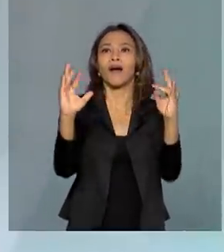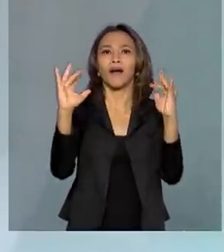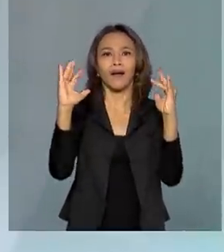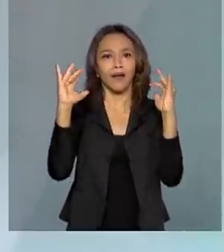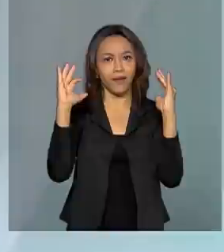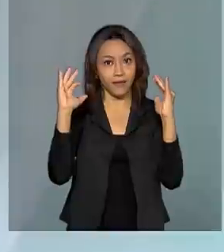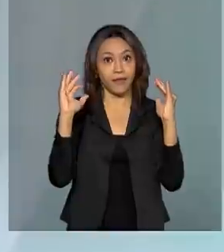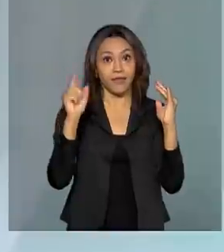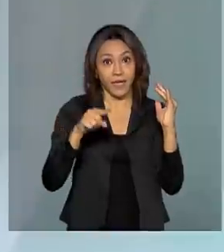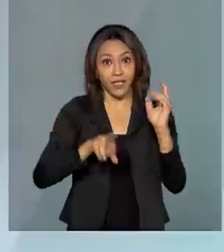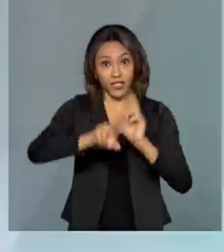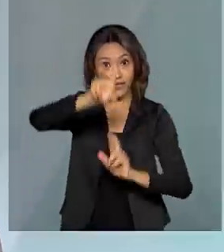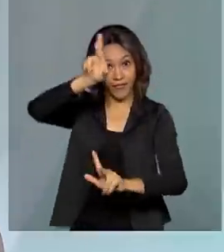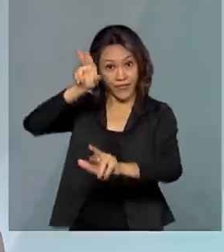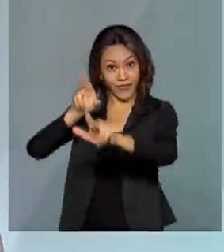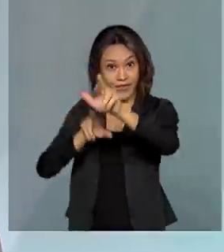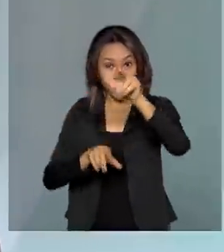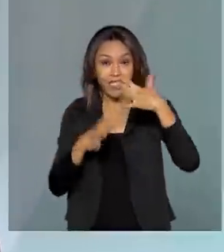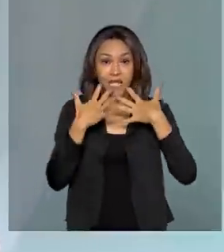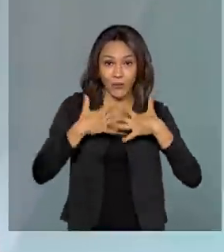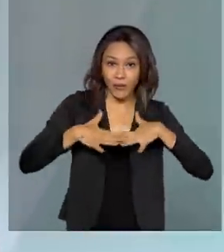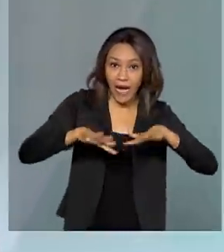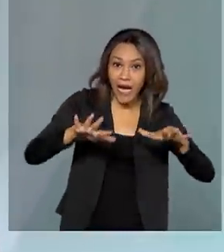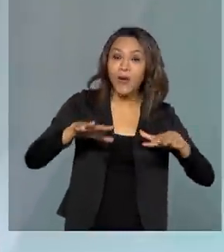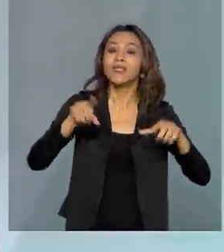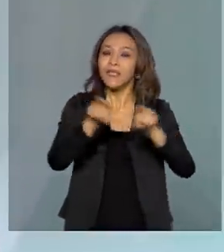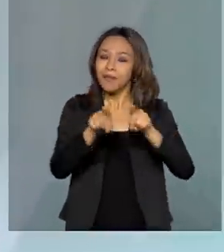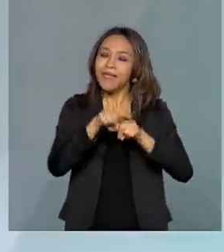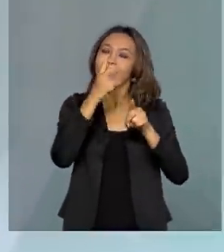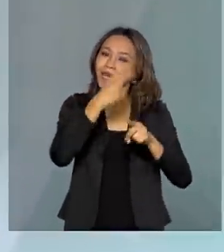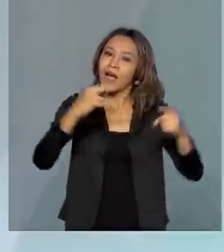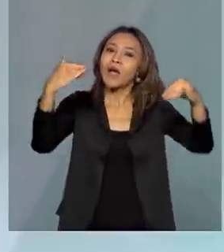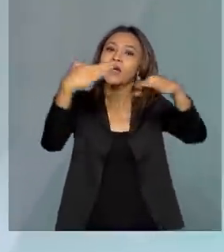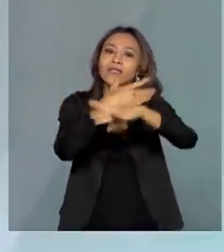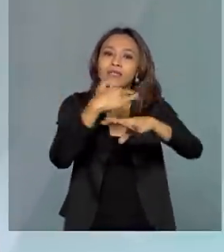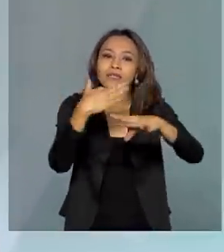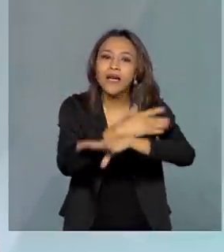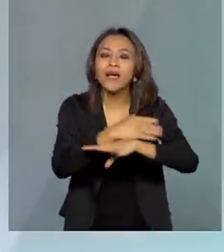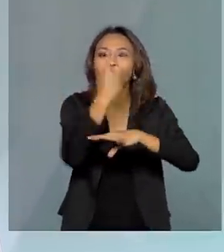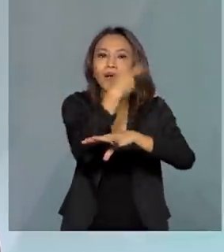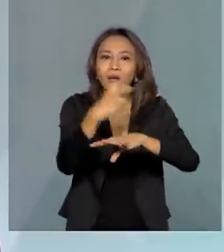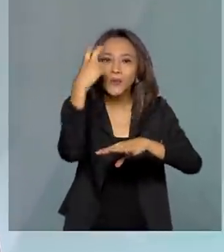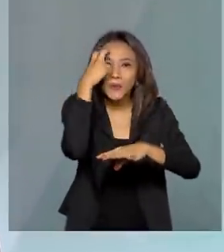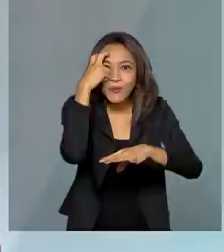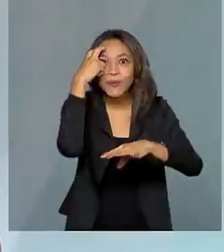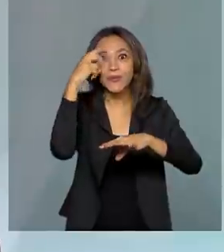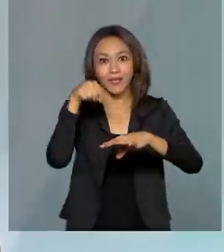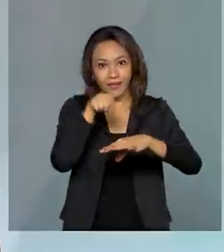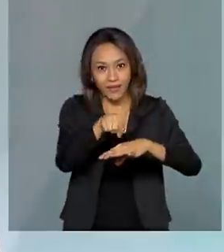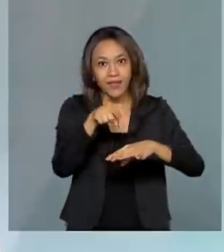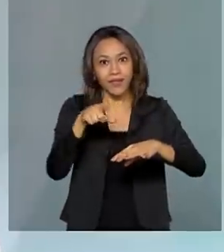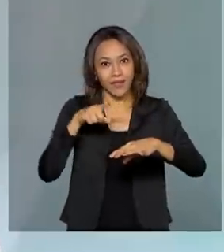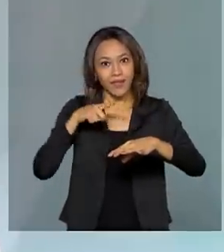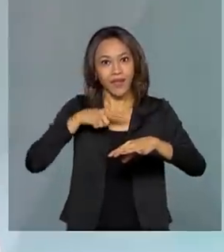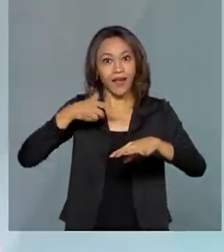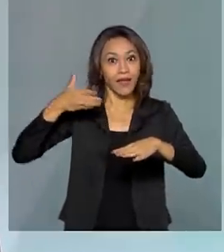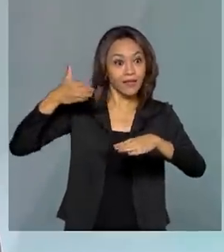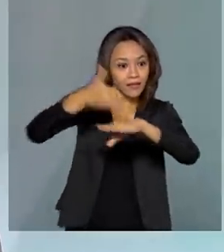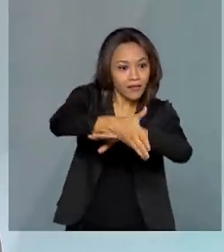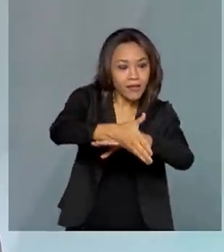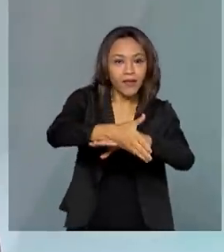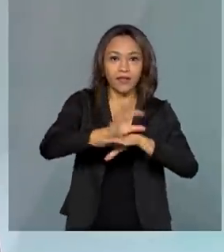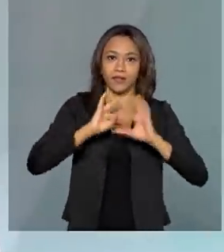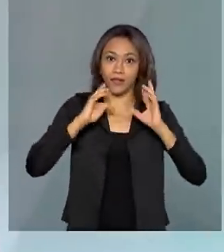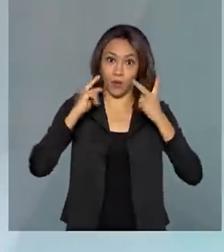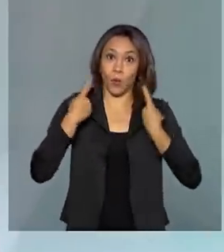que, diferente da paisagem natural, a paisagem cultural é aquela que a presença do homem a modifica. Então, como exemplo,